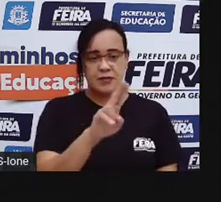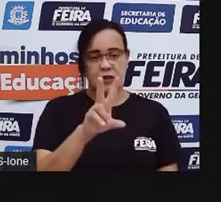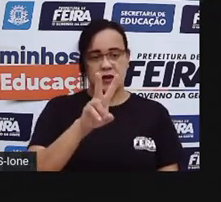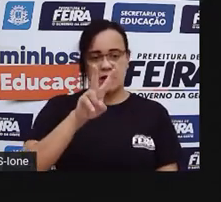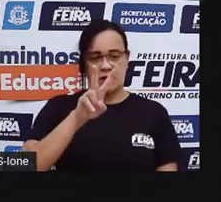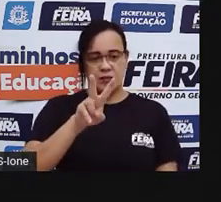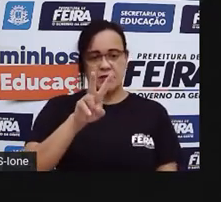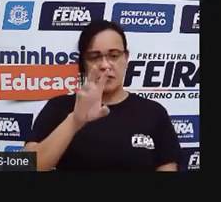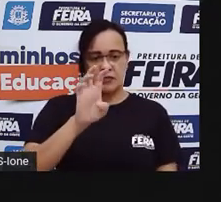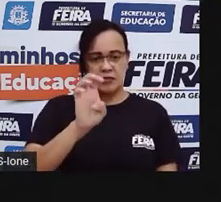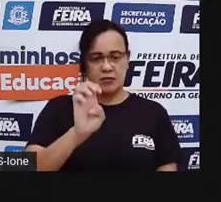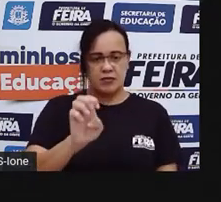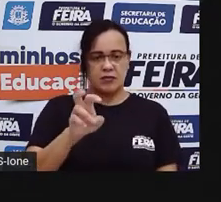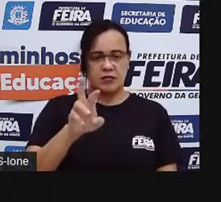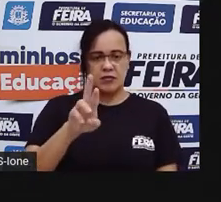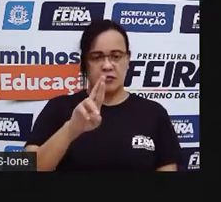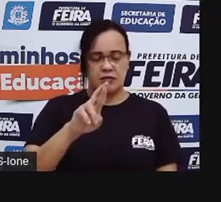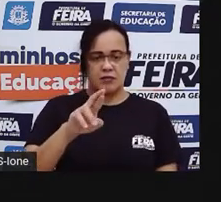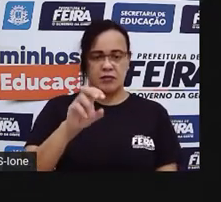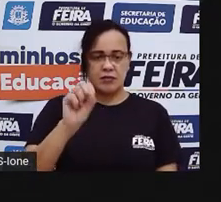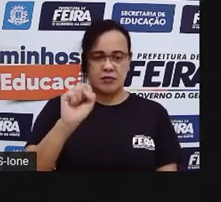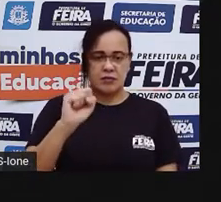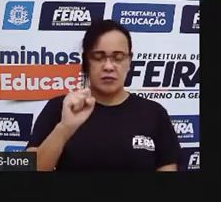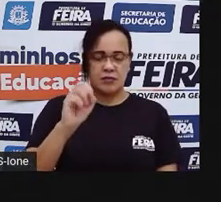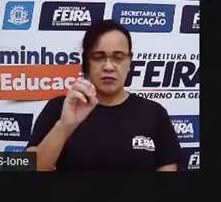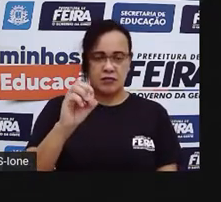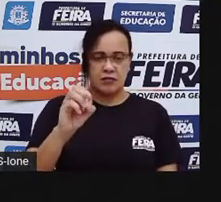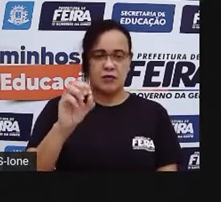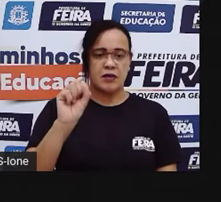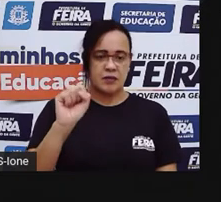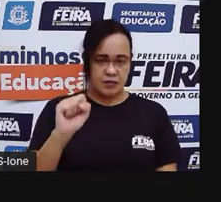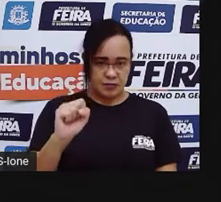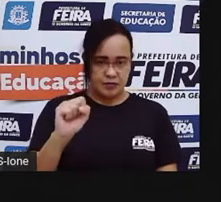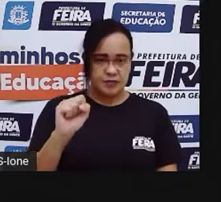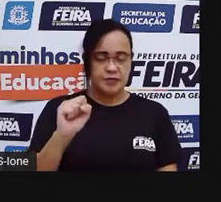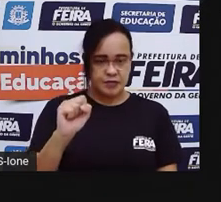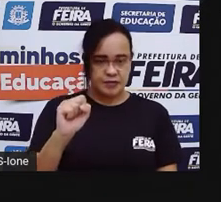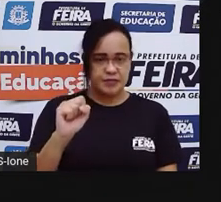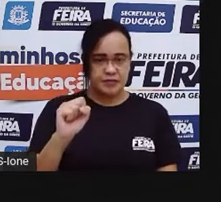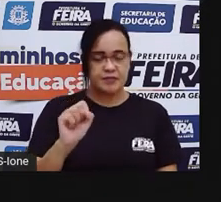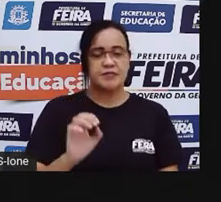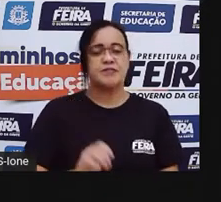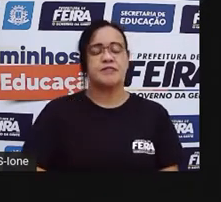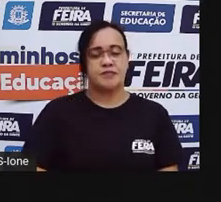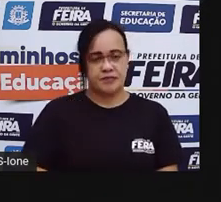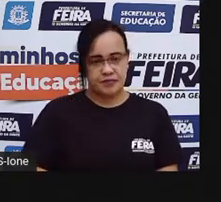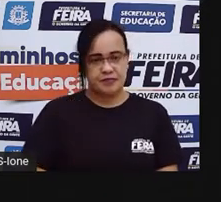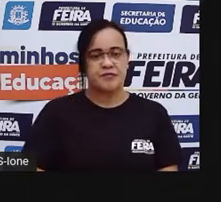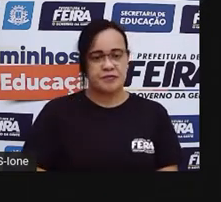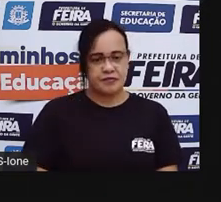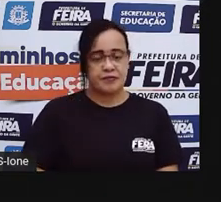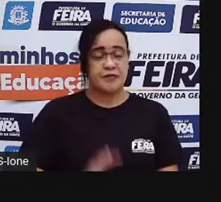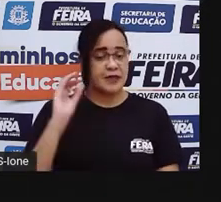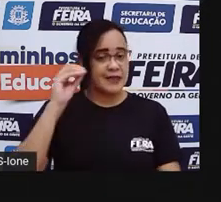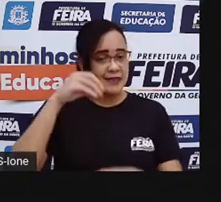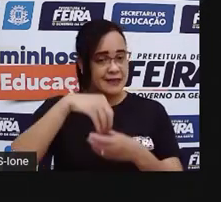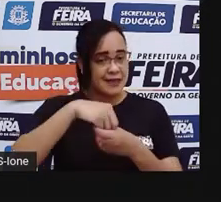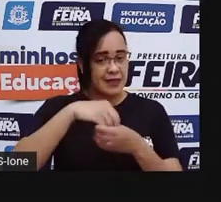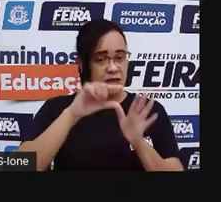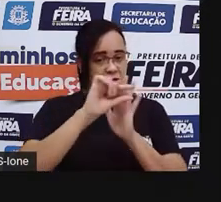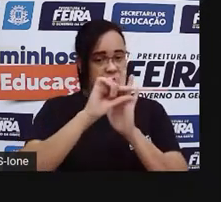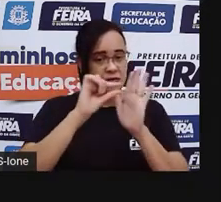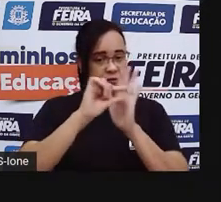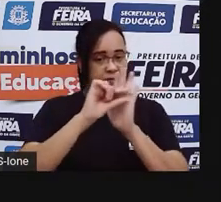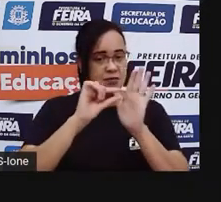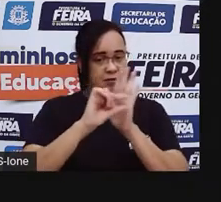poema Então essa primeira estrofe Tem uma Duas Três Tem quatro Versos Tá bom? Essa aqui